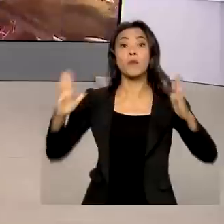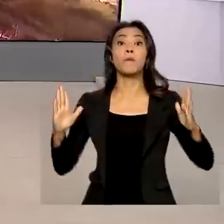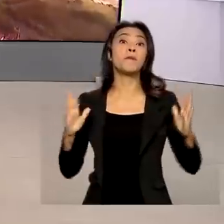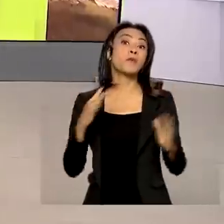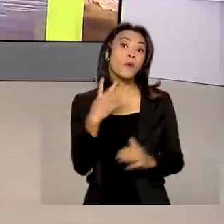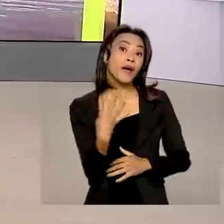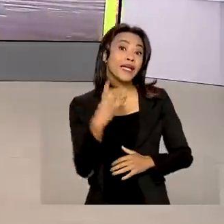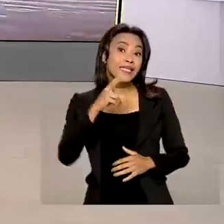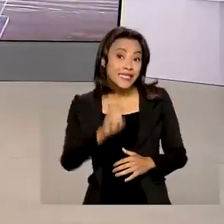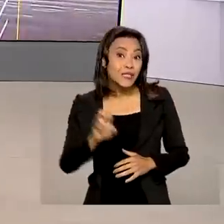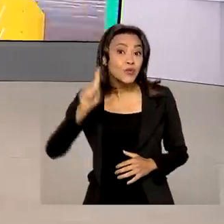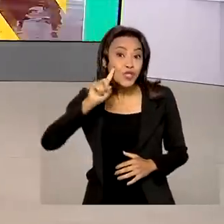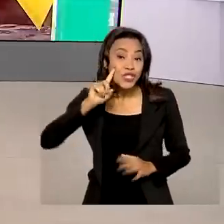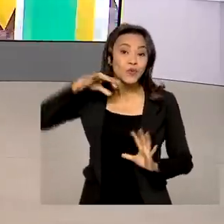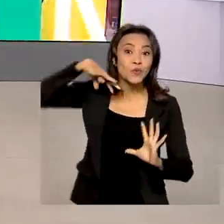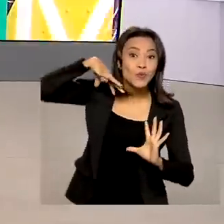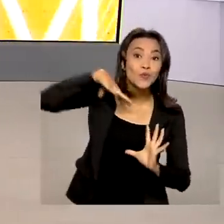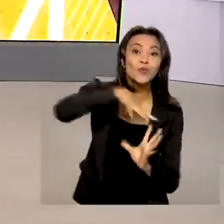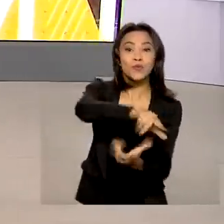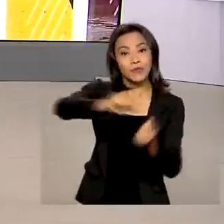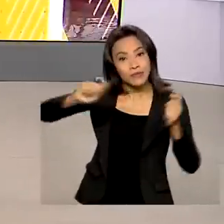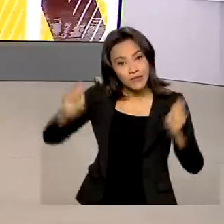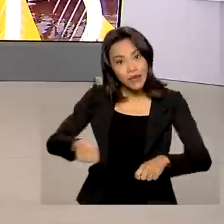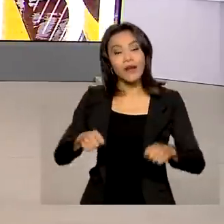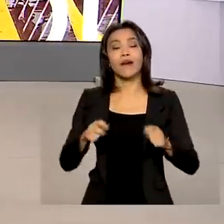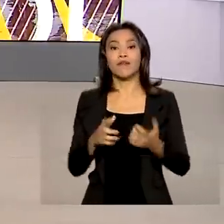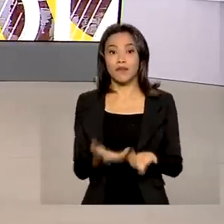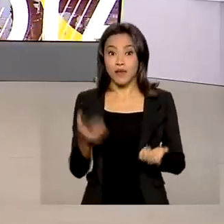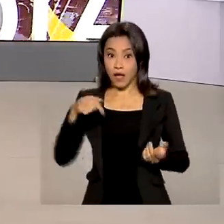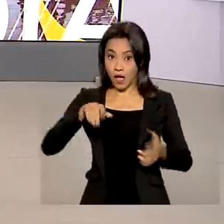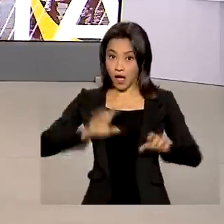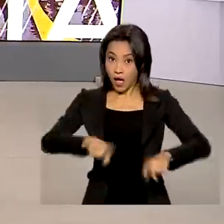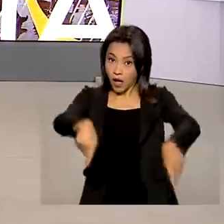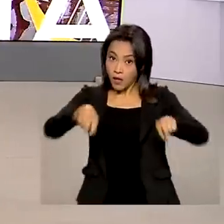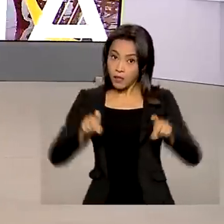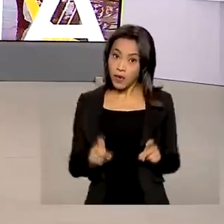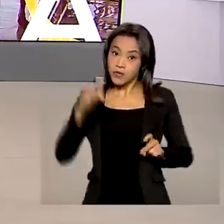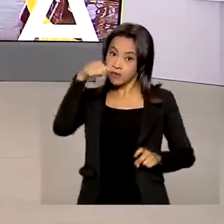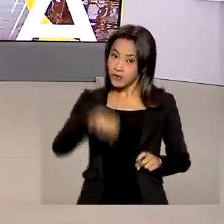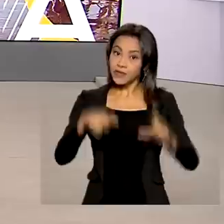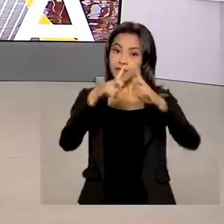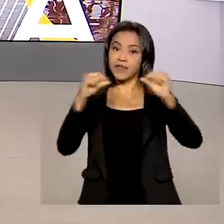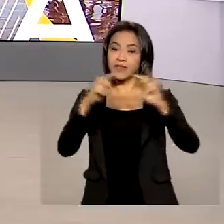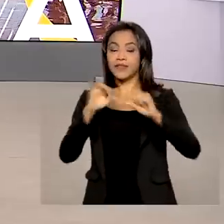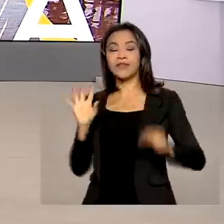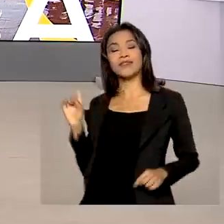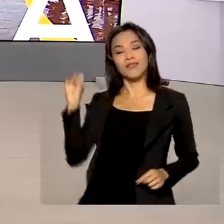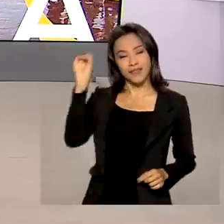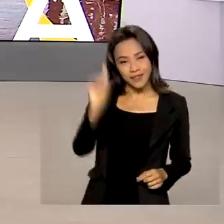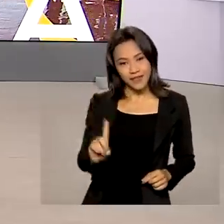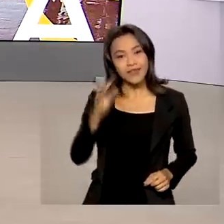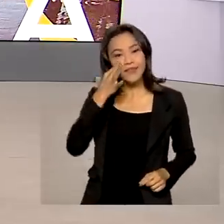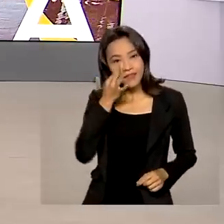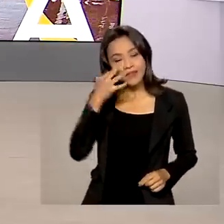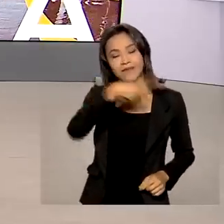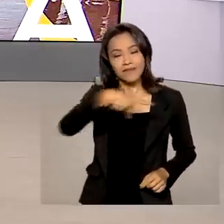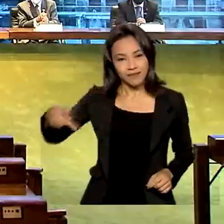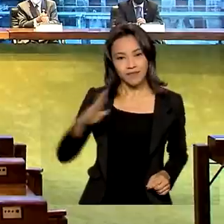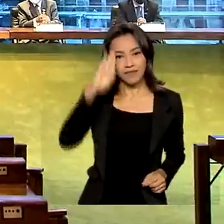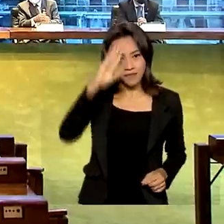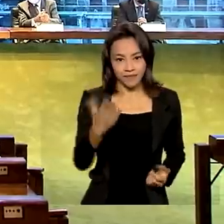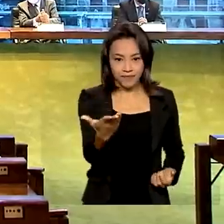dias do planeta. A posse foi em cerimônia no Palácio Itamaraty, em Brasília, e teve a presença do presidente Jair Bolsonaro.